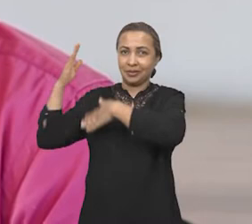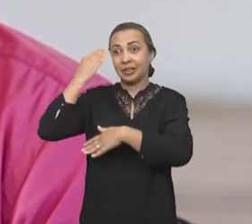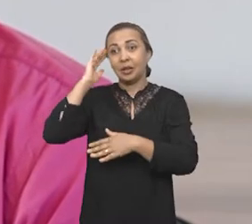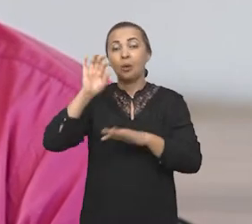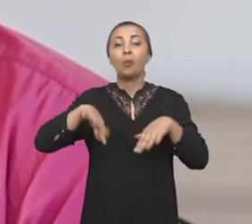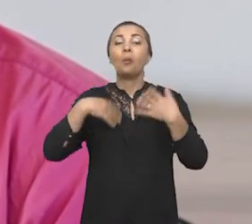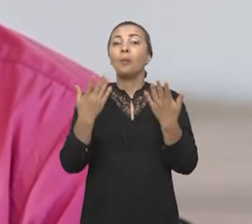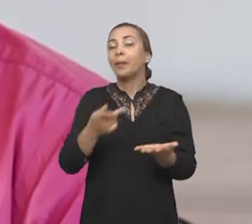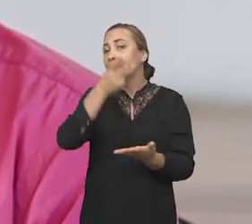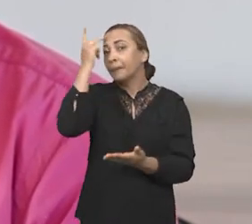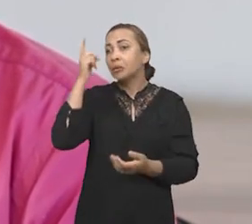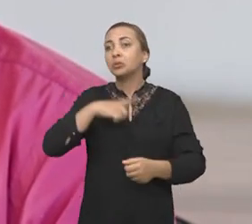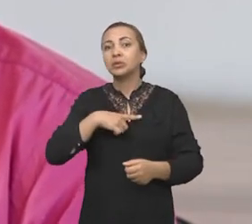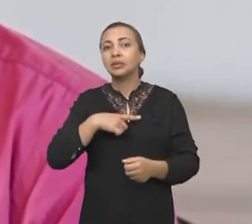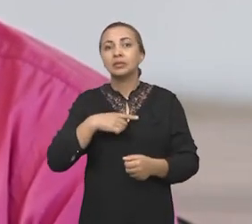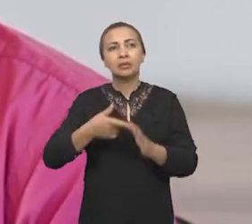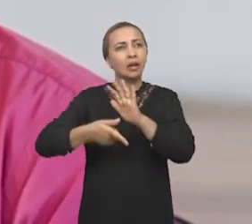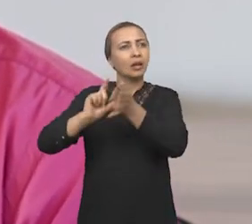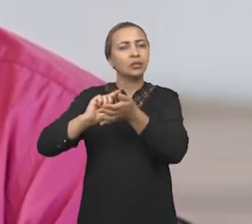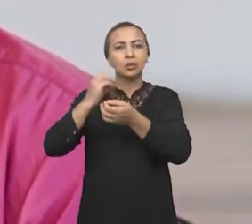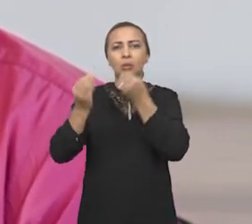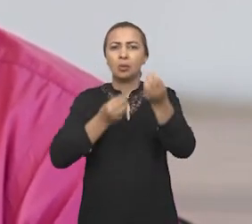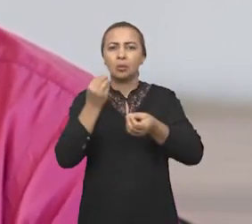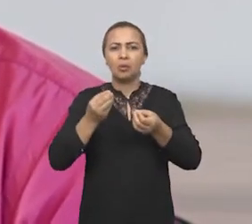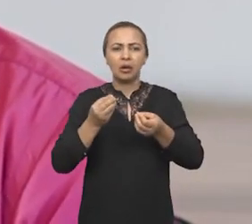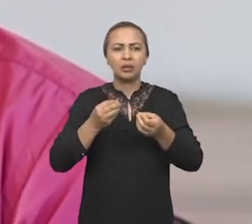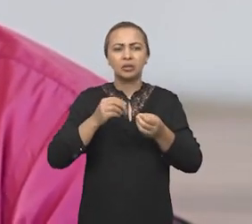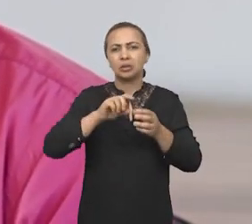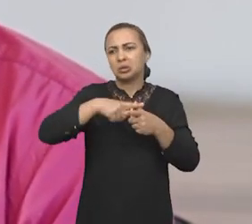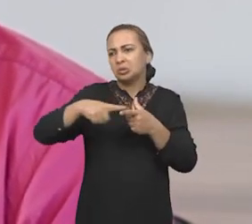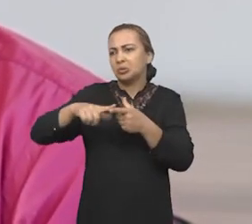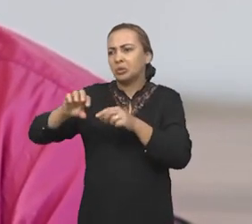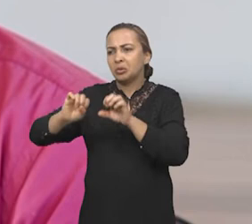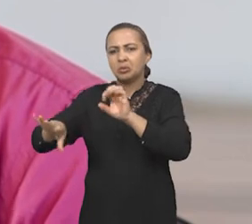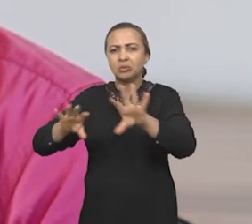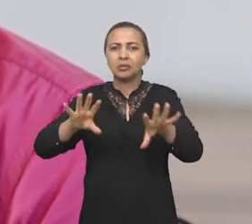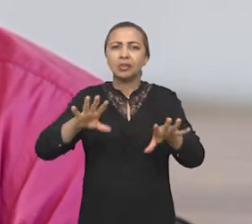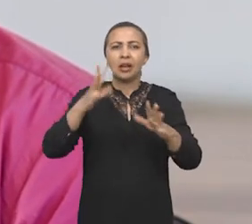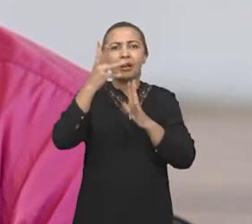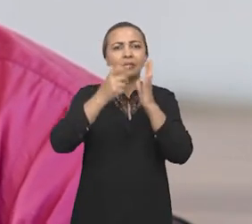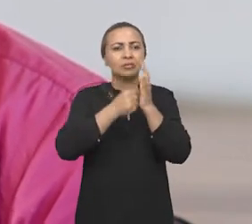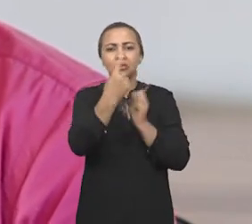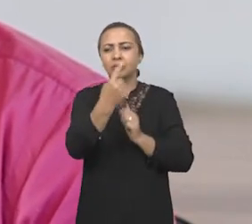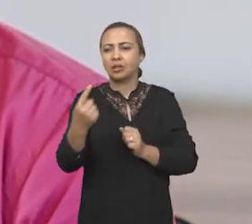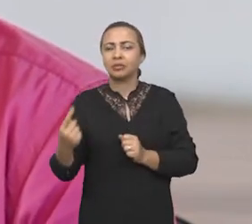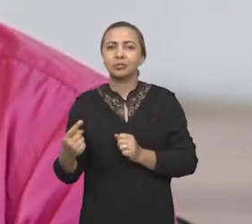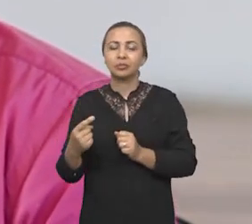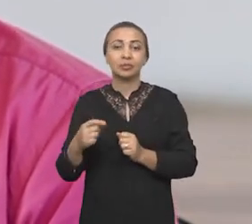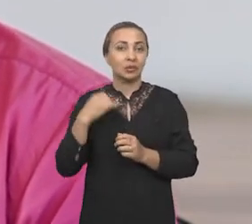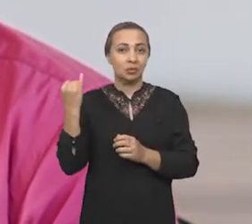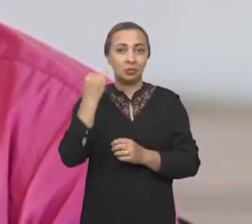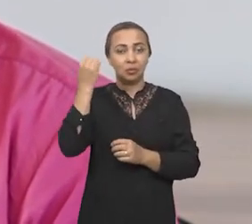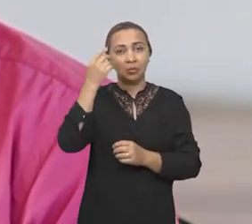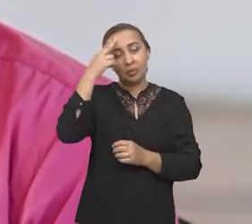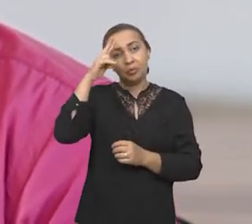quantas pessoas existiram, como elas se distribuíam, como eram suas características, é um dos fatores fundamentais das